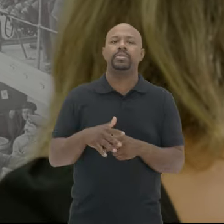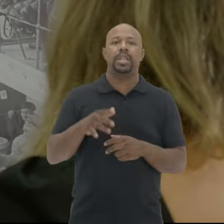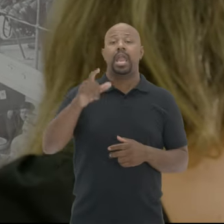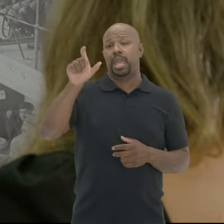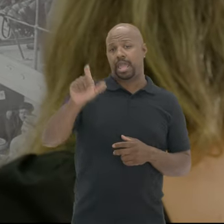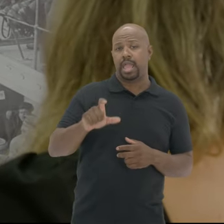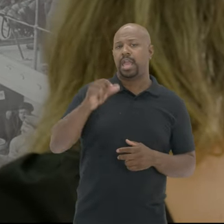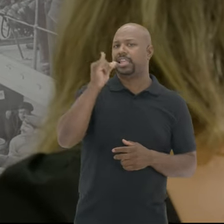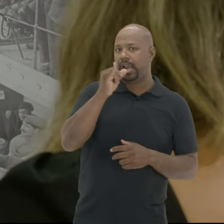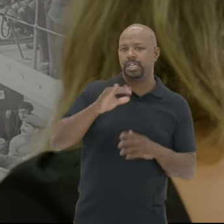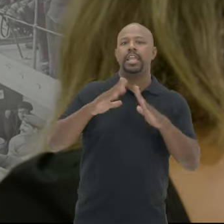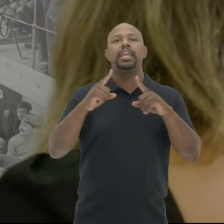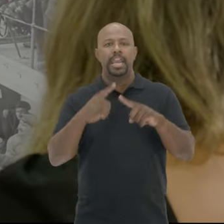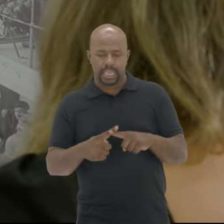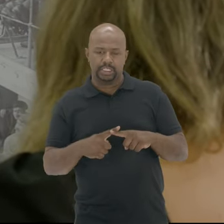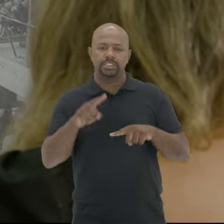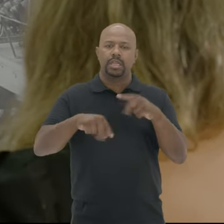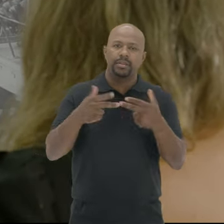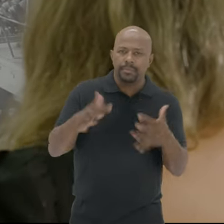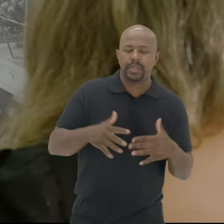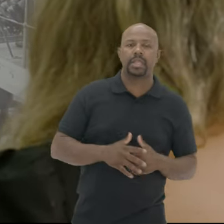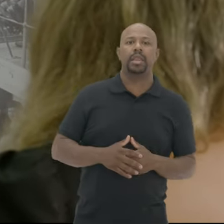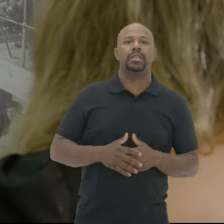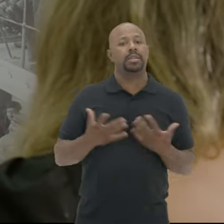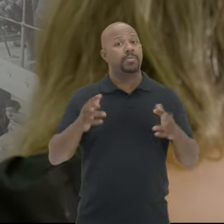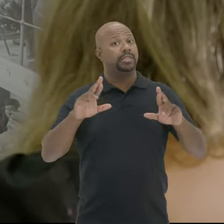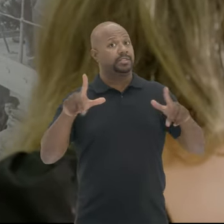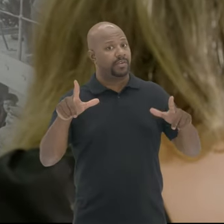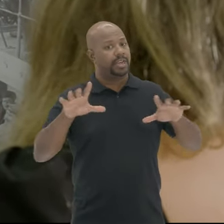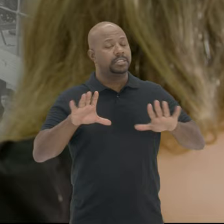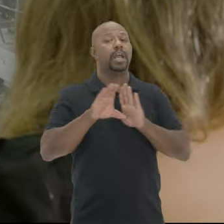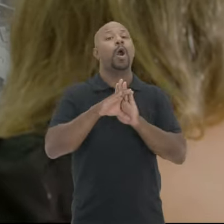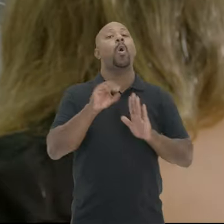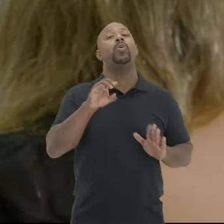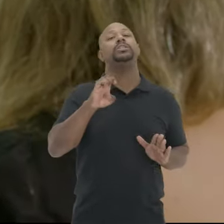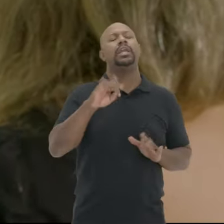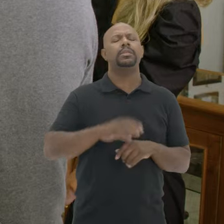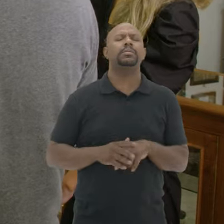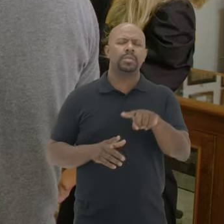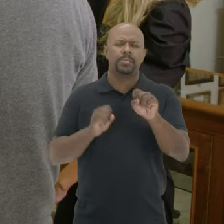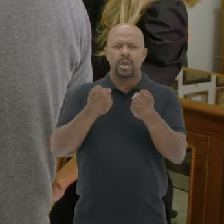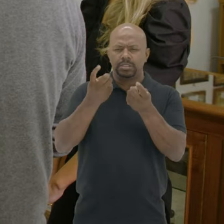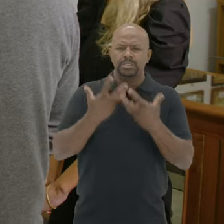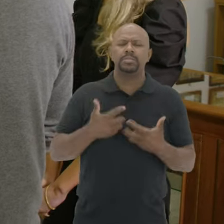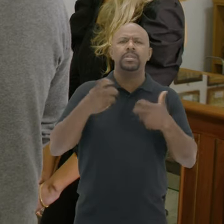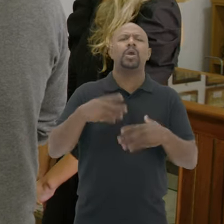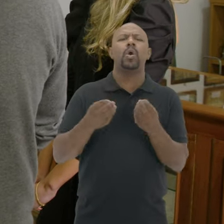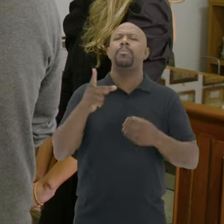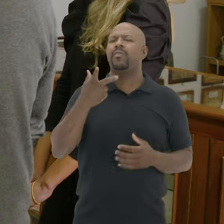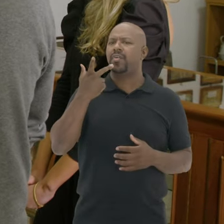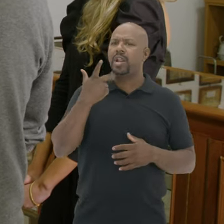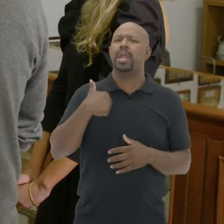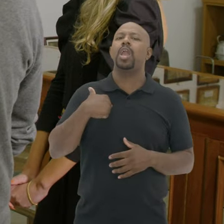Na comunidade italiana Igreja e bodega Então é Uma diferença conceitual E o senhor pode me ensinar